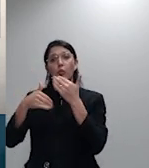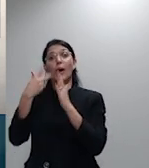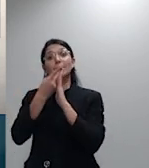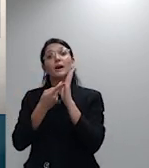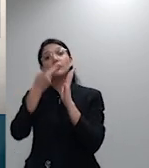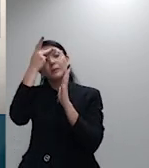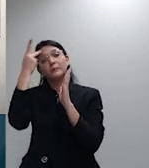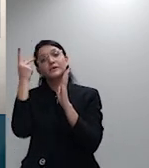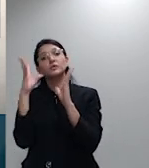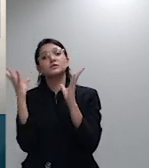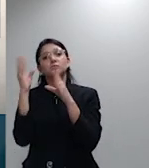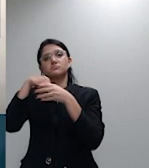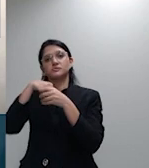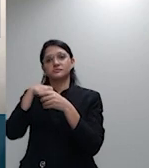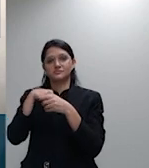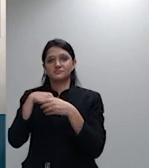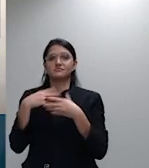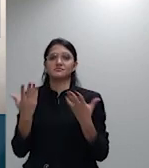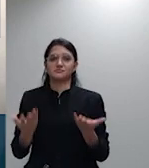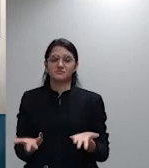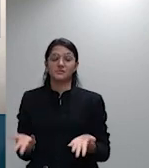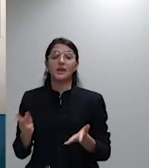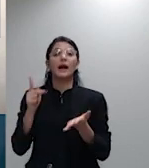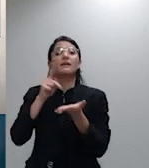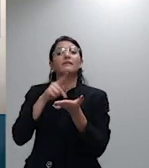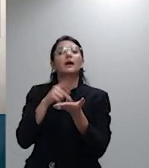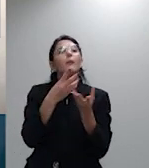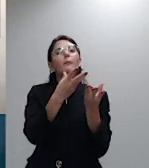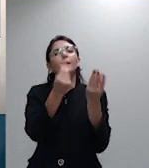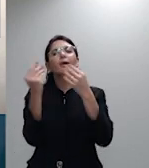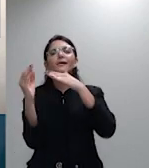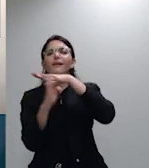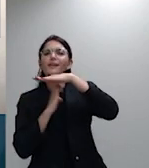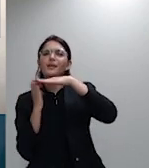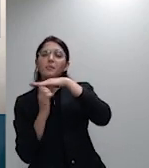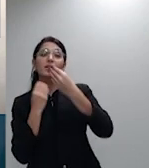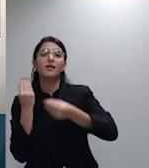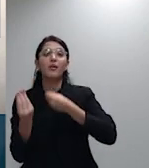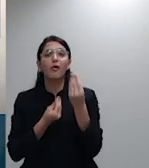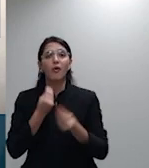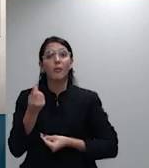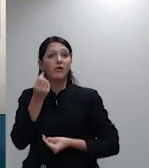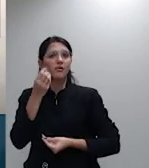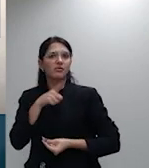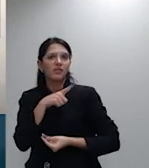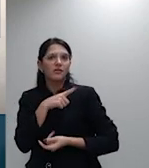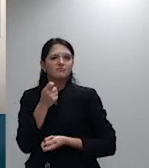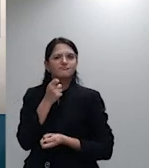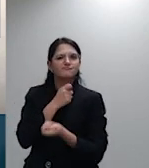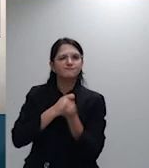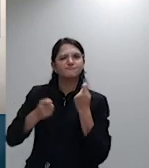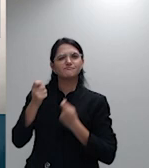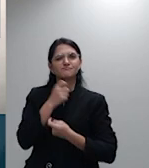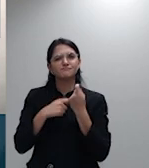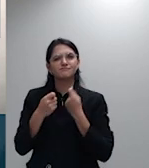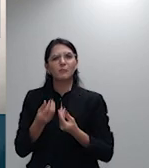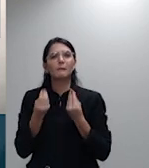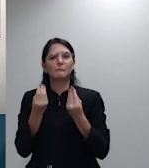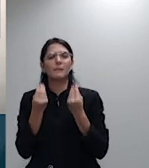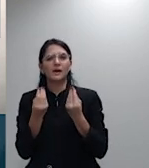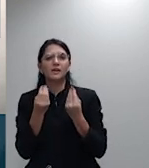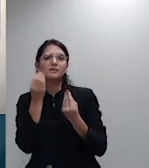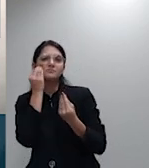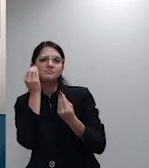operadoras elas manipulam esses critérios para aplicar reajustes ínfimos obedecendo a RN63 mas aplicando